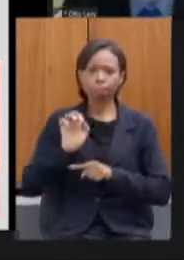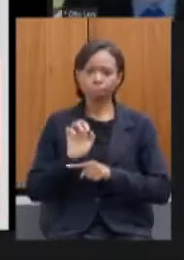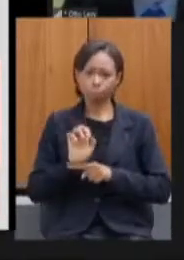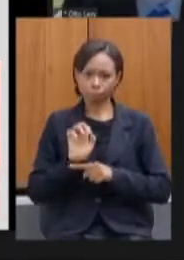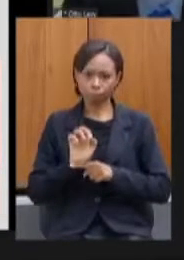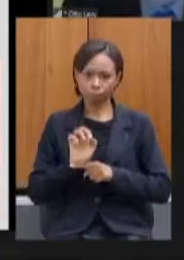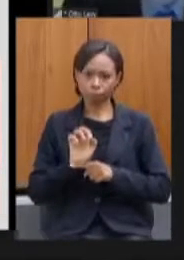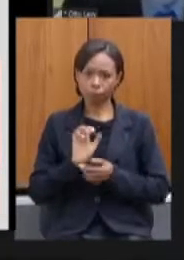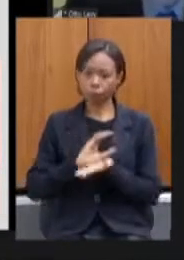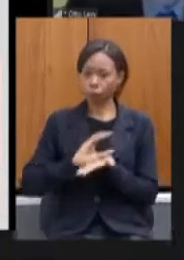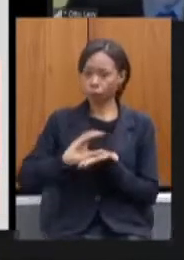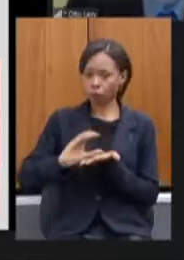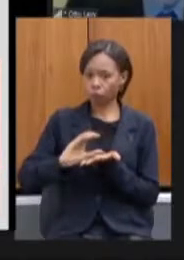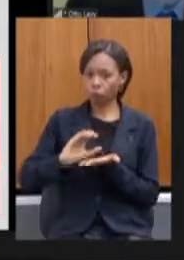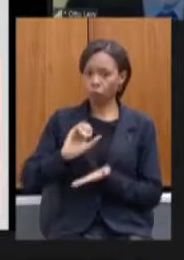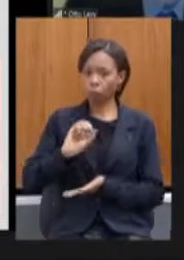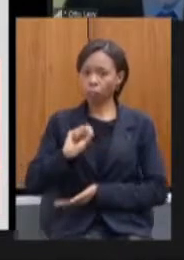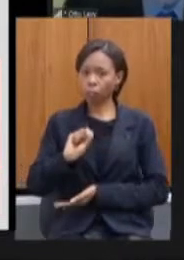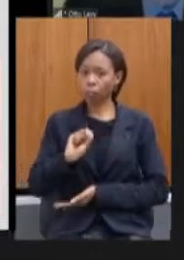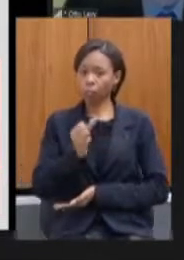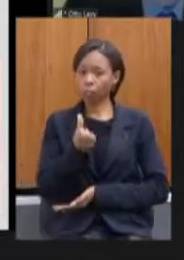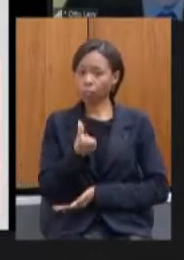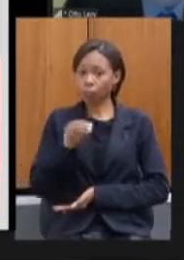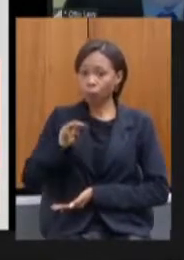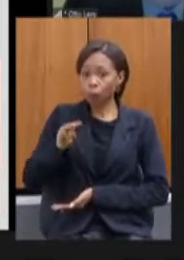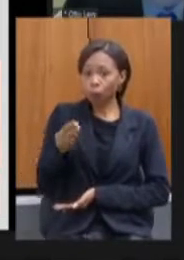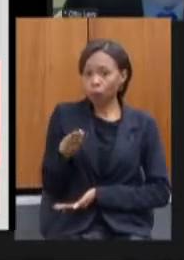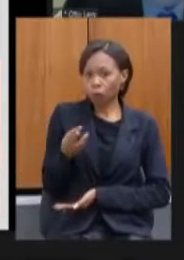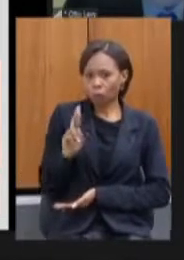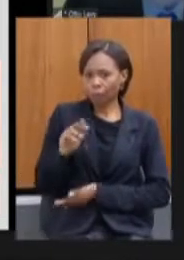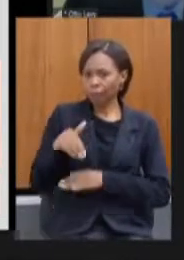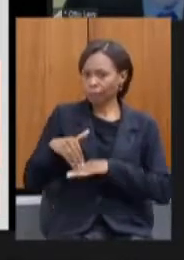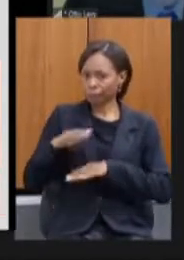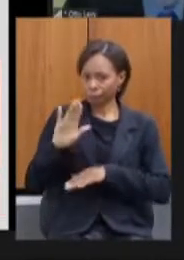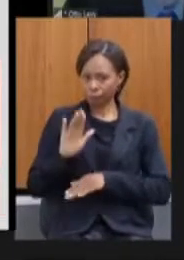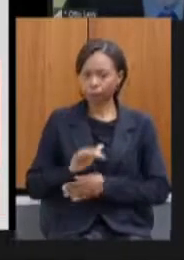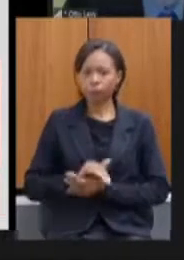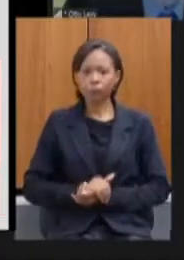de mais de 86 milhões de reais. O próximo, por favor.